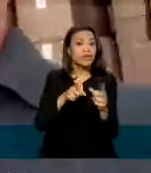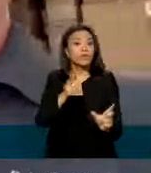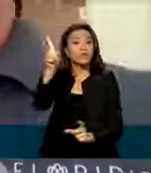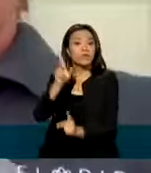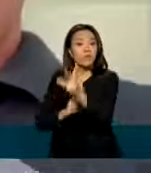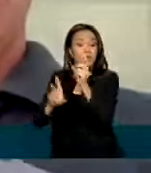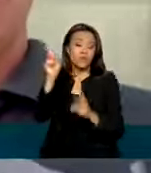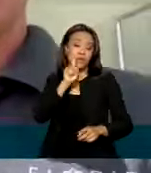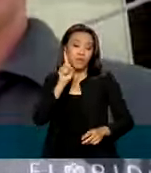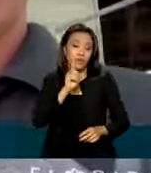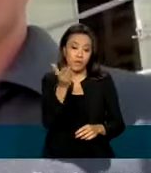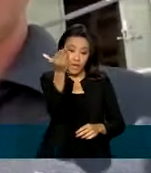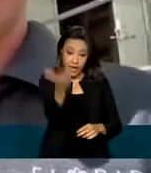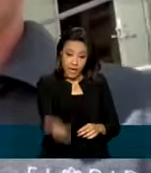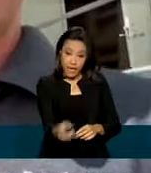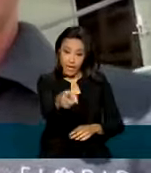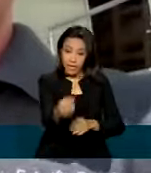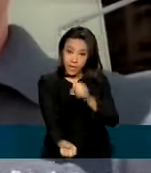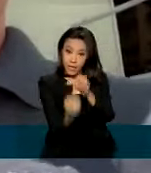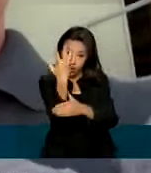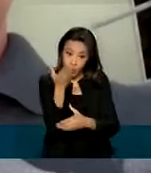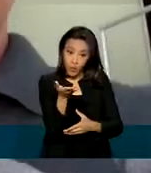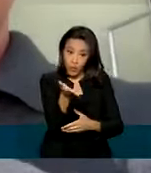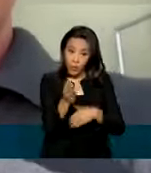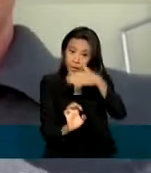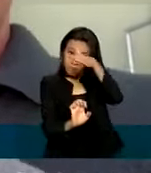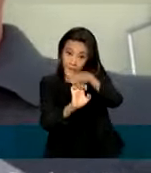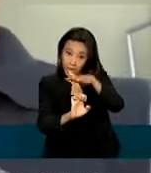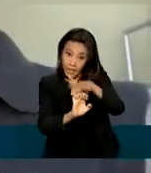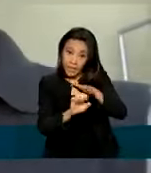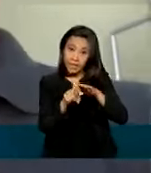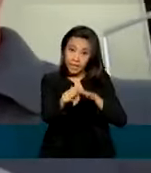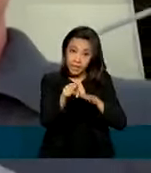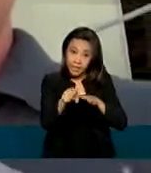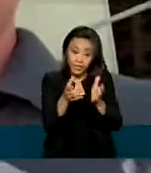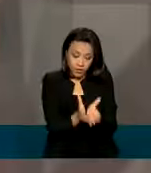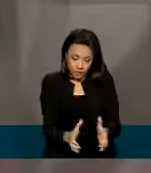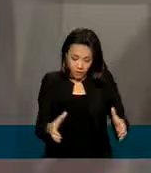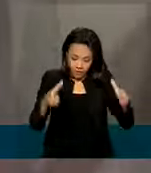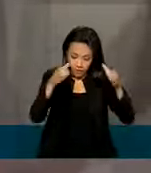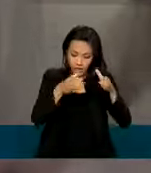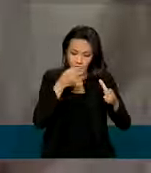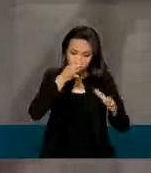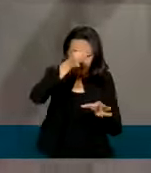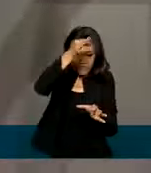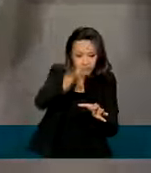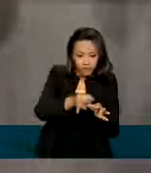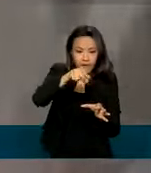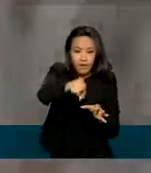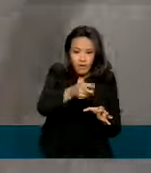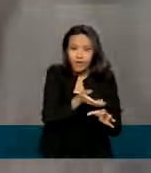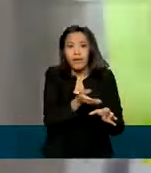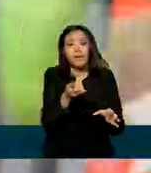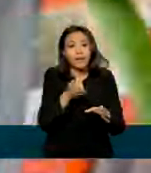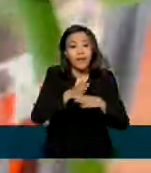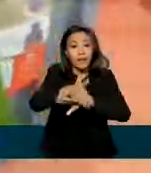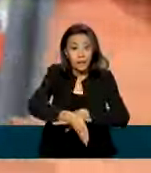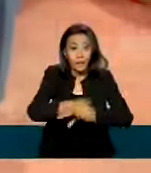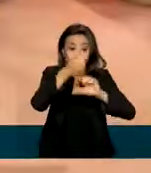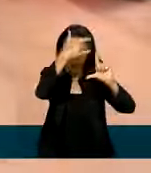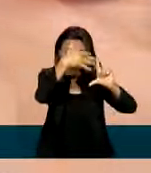O Eduardo, que criou a Florides em 2017, uma empresa de vasos para plantas, entrou na Amazon por meio do Programa de